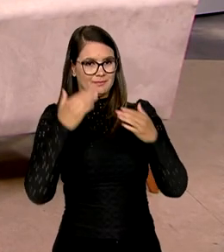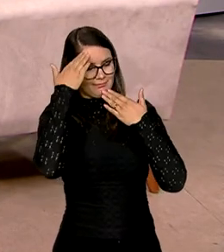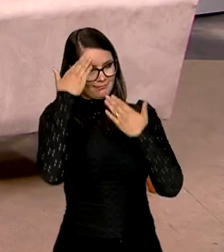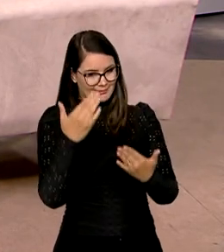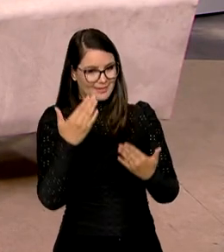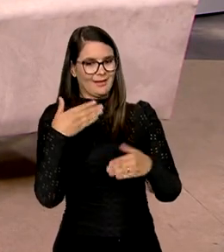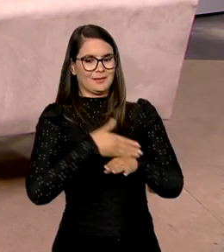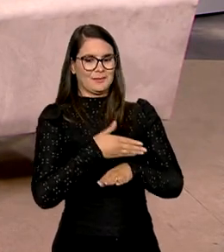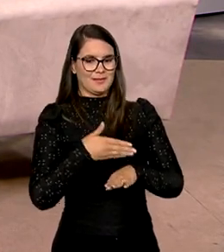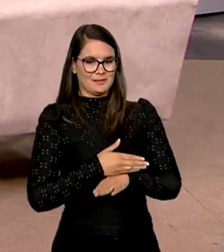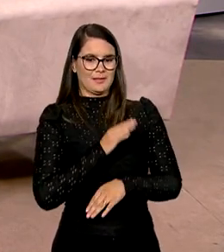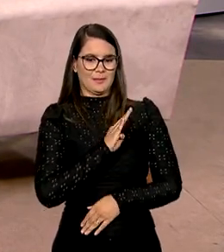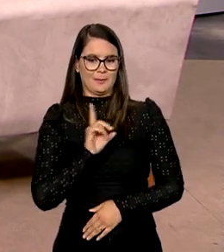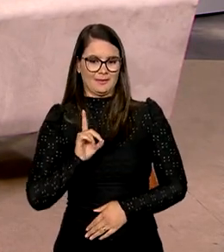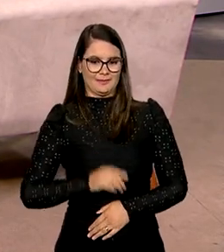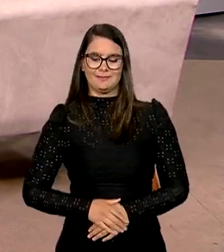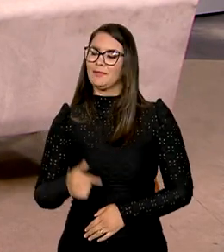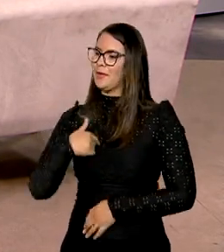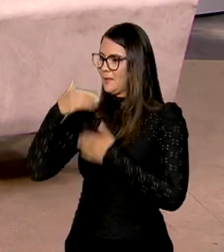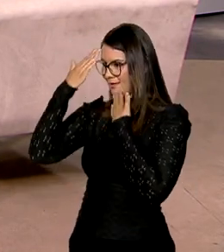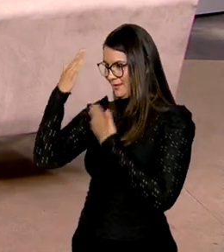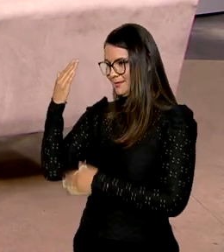obrigado pela sua participação no Brasil em Dia. Eu que agradeço, Alberto. Obrigado. Obrigado. Obrigado.